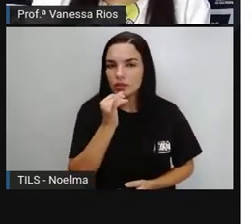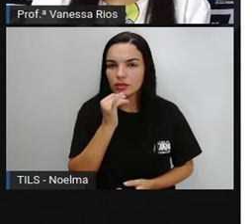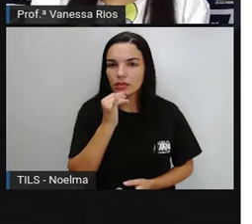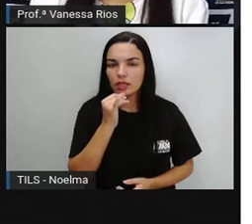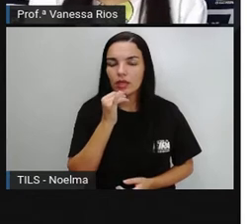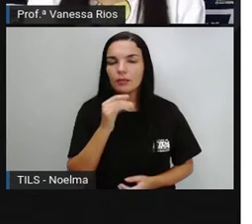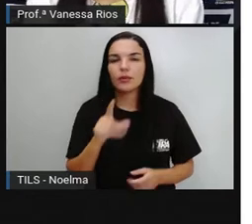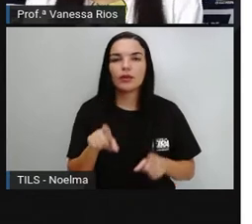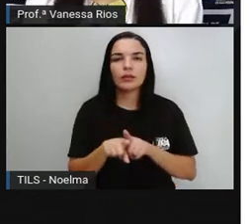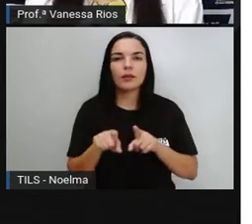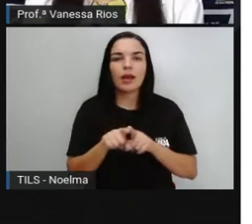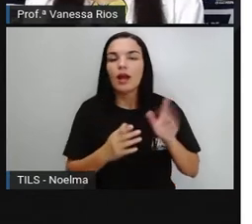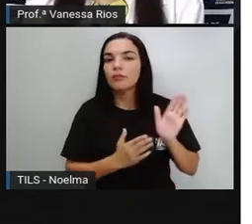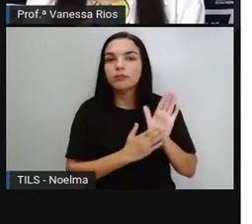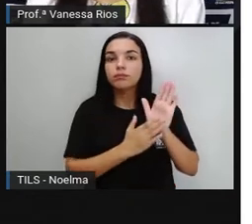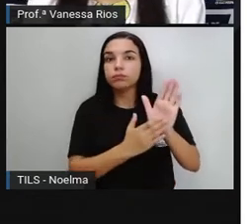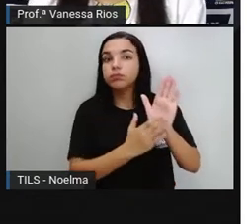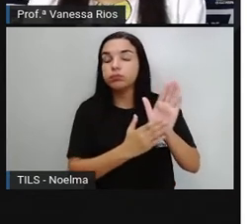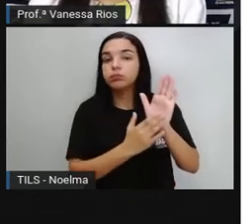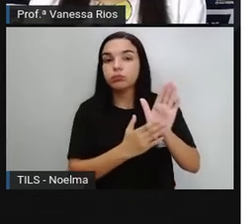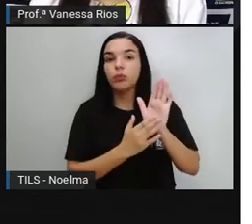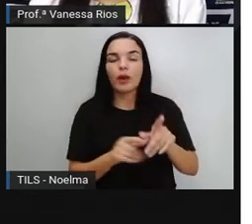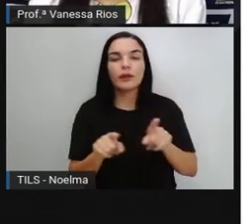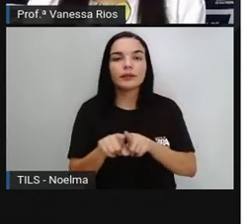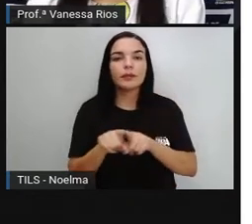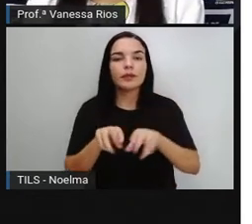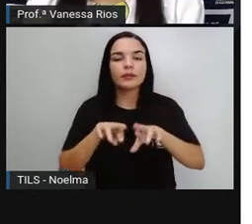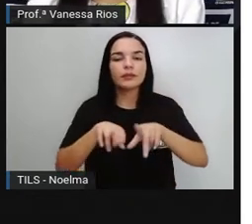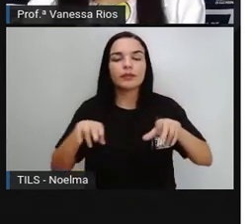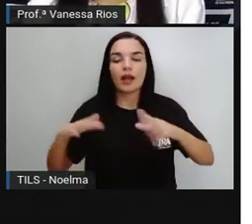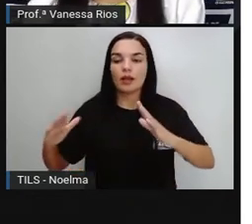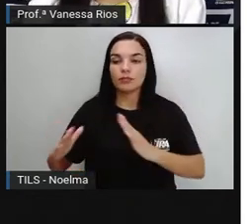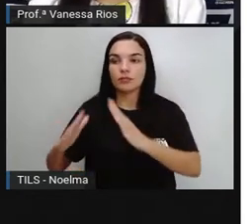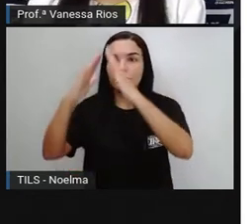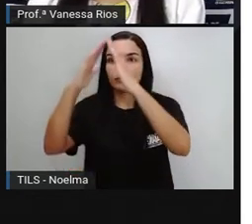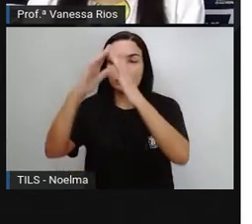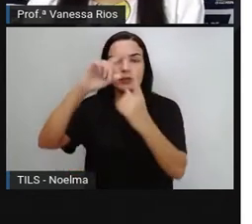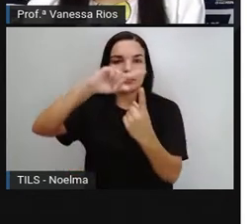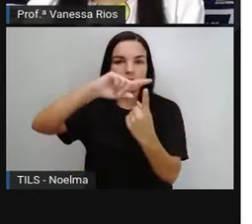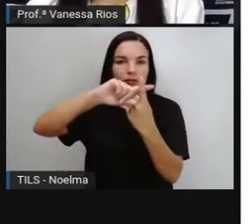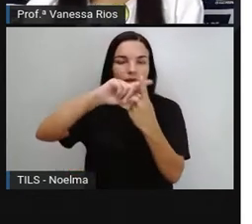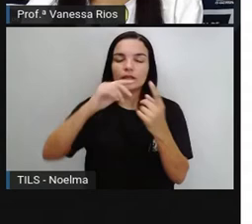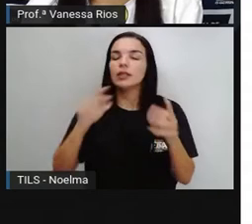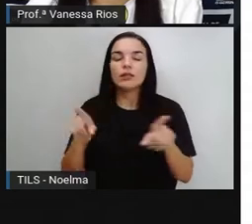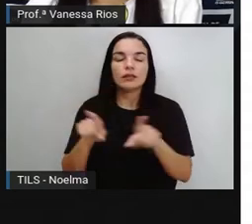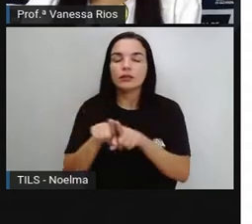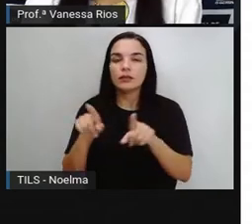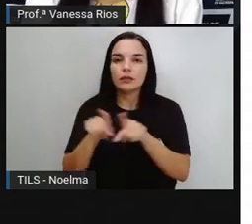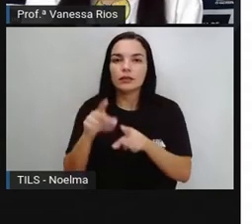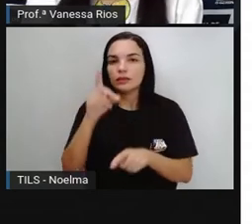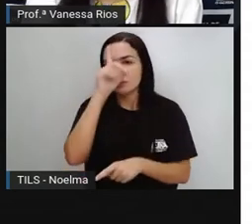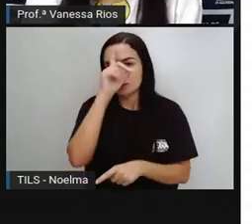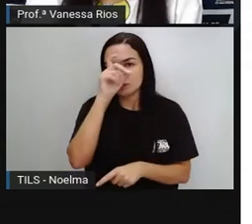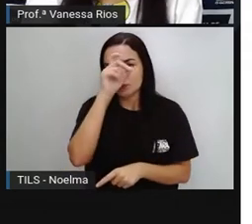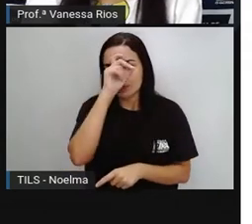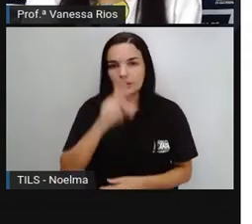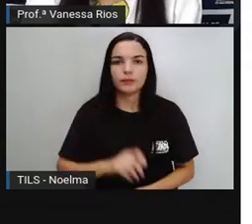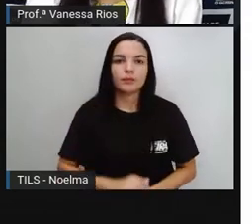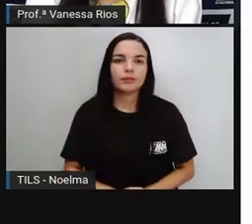campanhas, e também as diversas formas de limpeza que podem acontecer nos ambientes públicos.